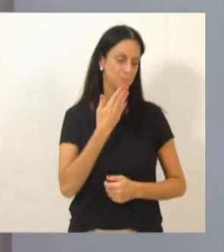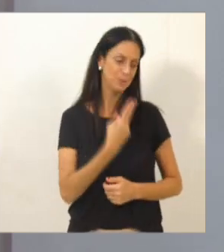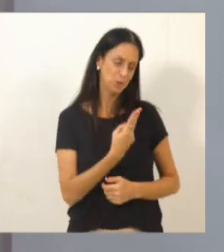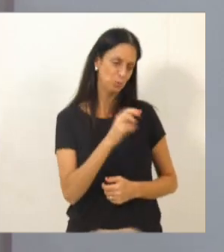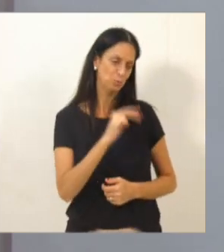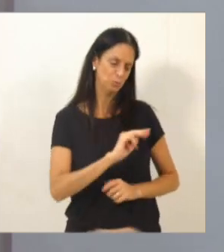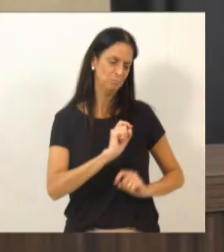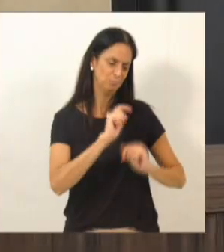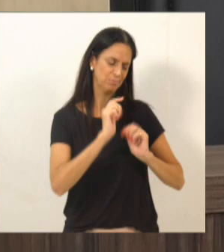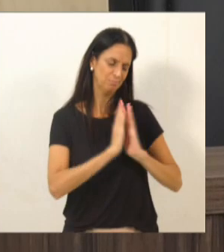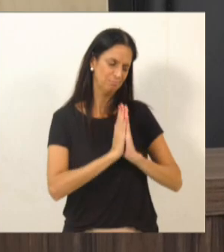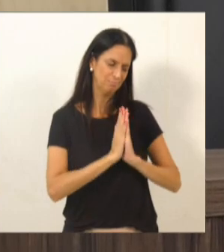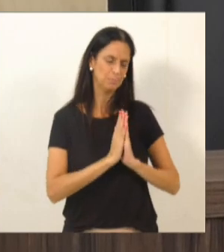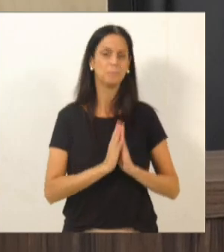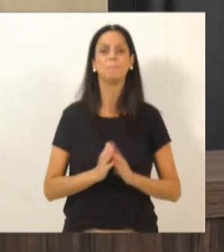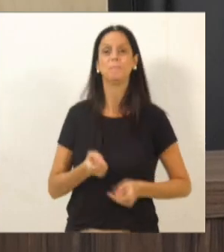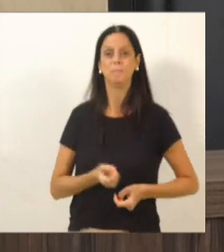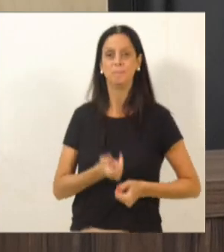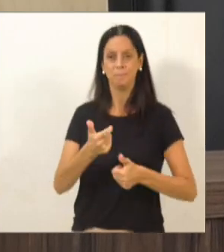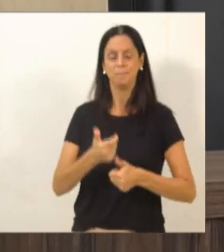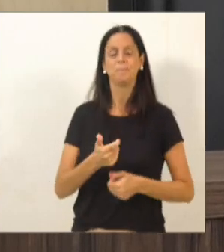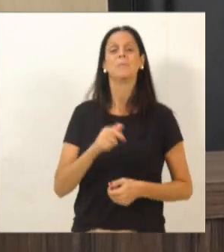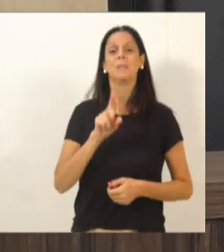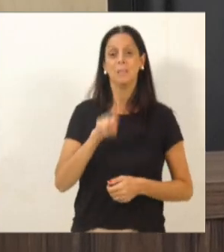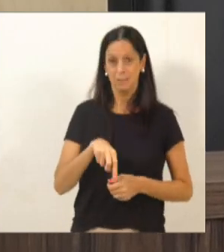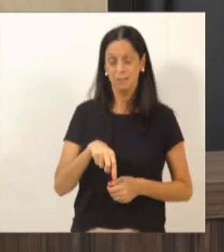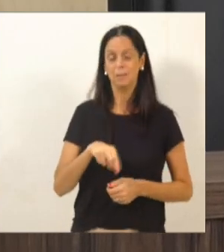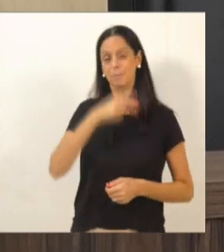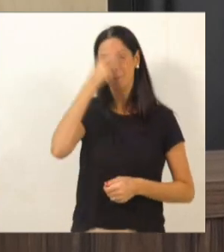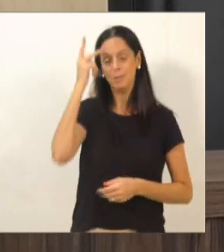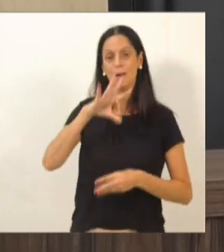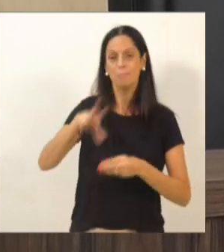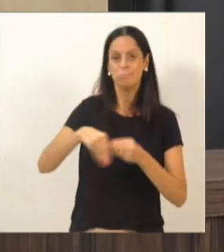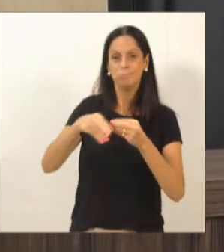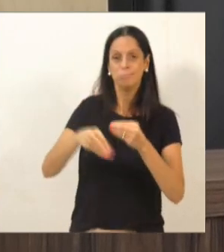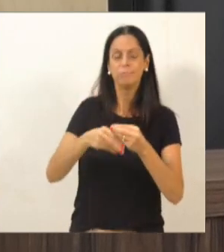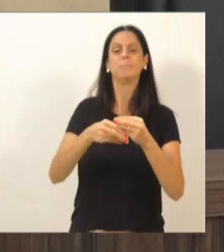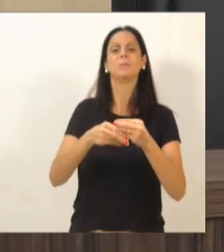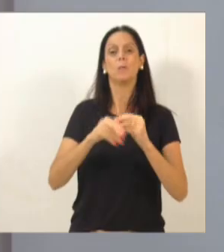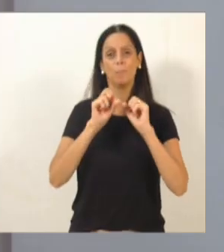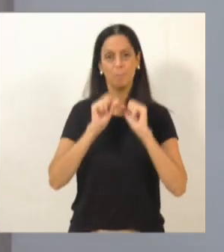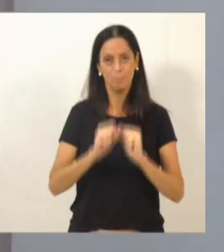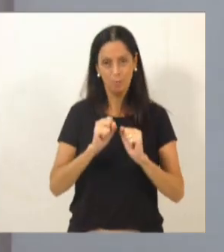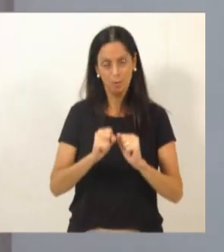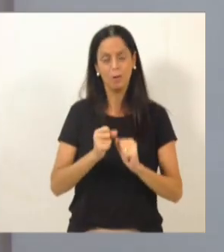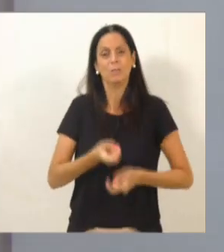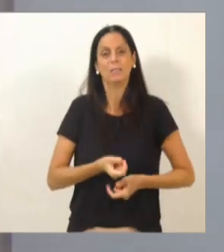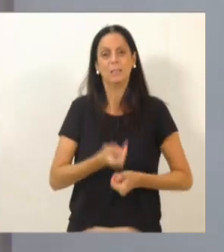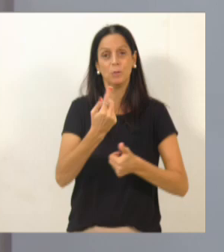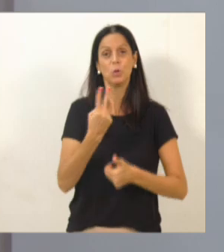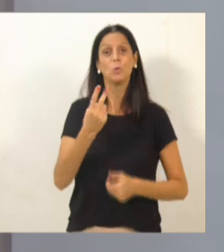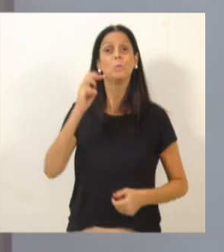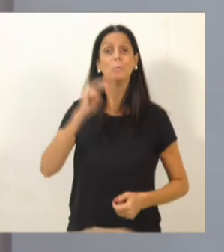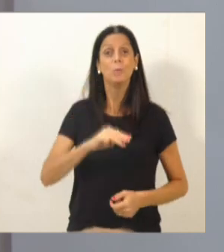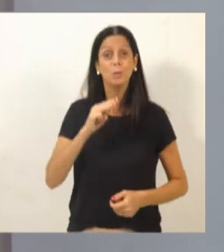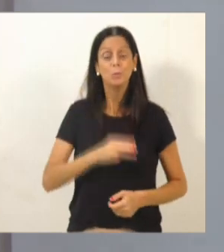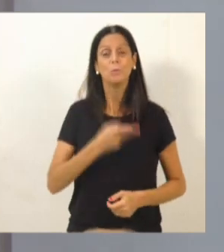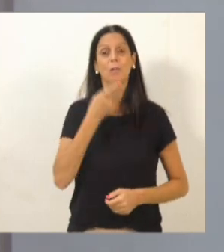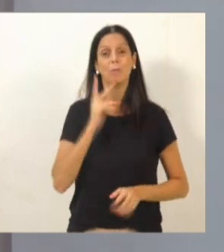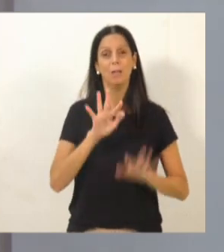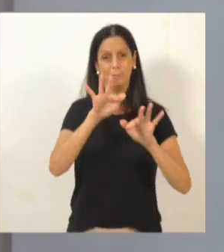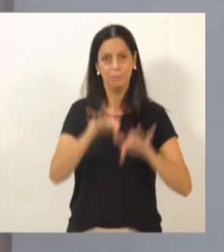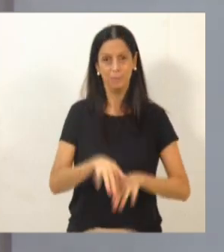Vereador Bruno Cunha, em virtude, dois a parto, mais dois minutos para a vossa semência poder concluir. Obrigado, obrigado pela gentileza.